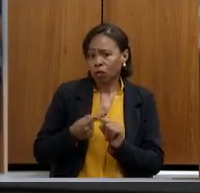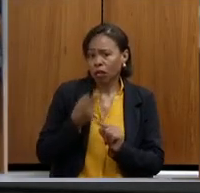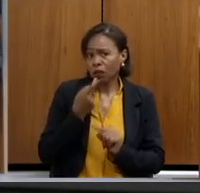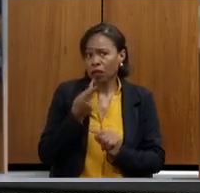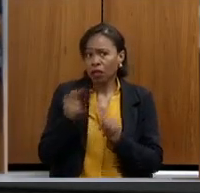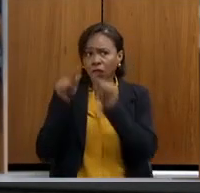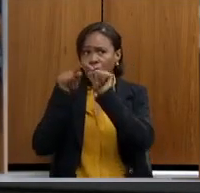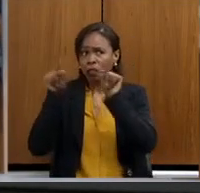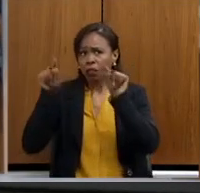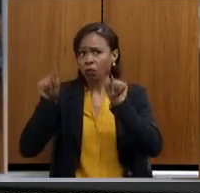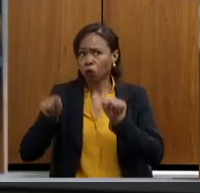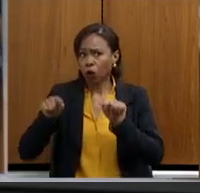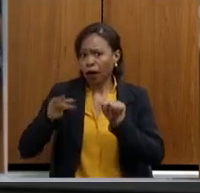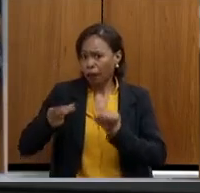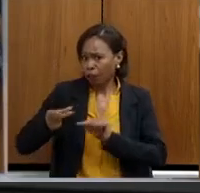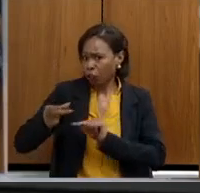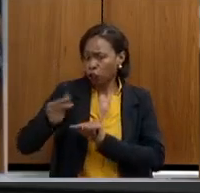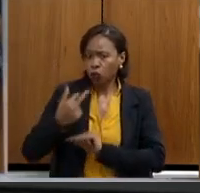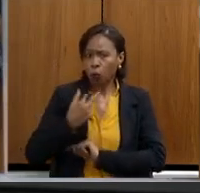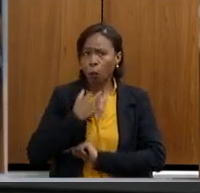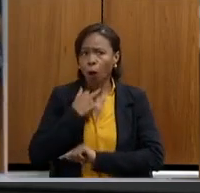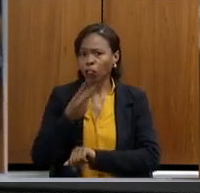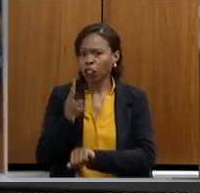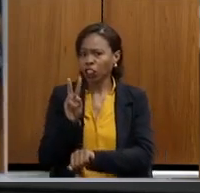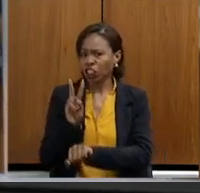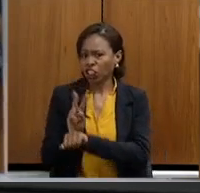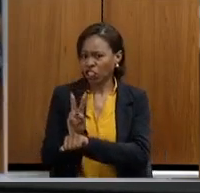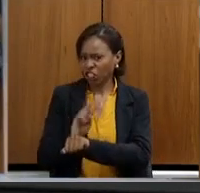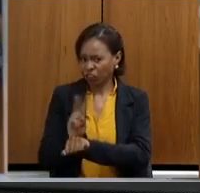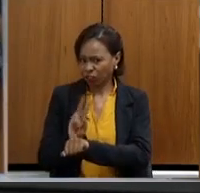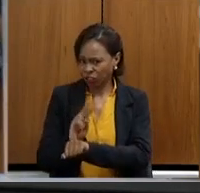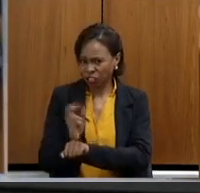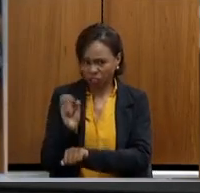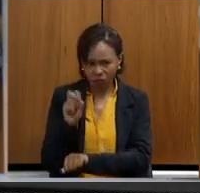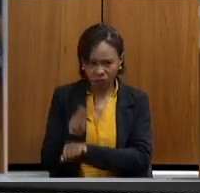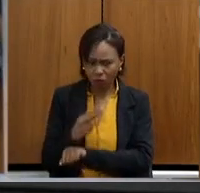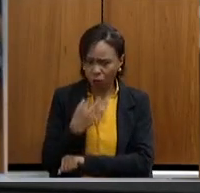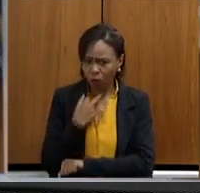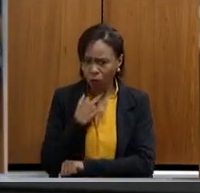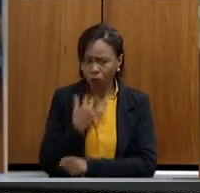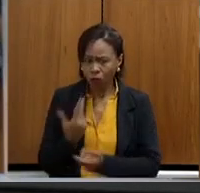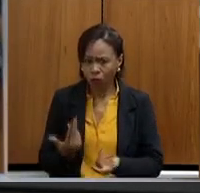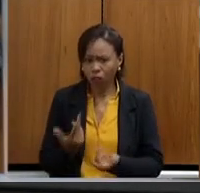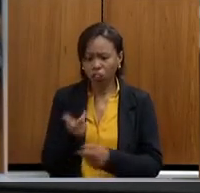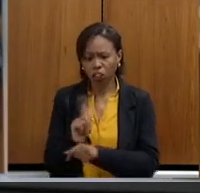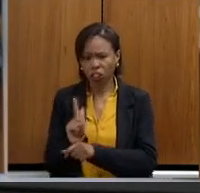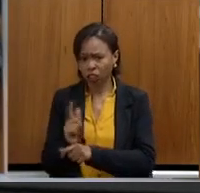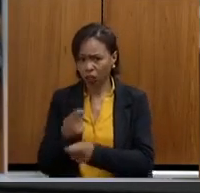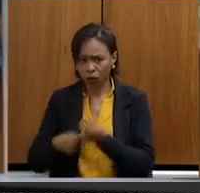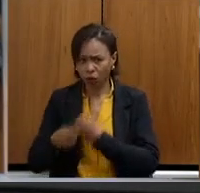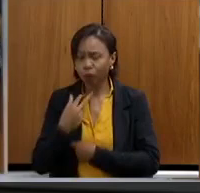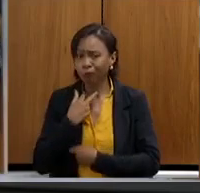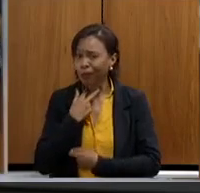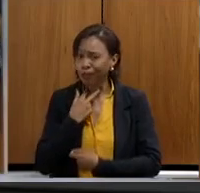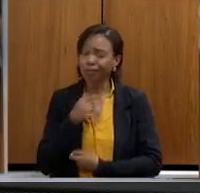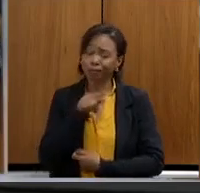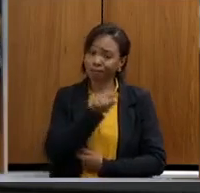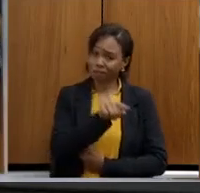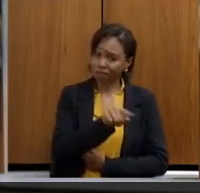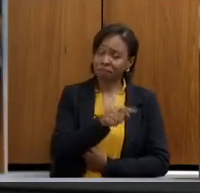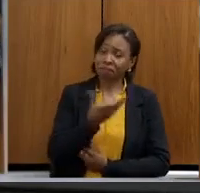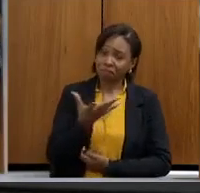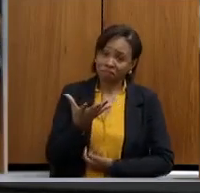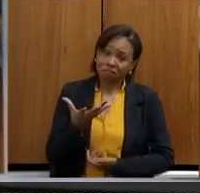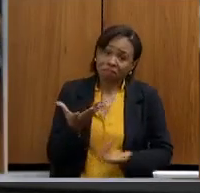pode assumir cargo de chefia, não pode assumir cargo de gestão, e aí um exemplo vivo, um achado,